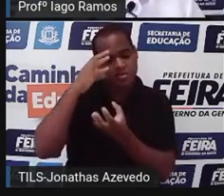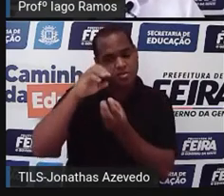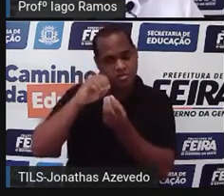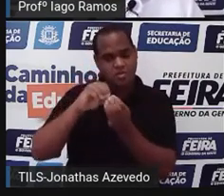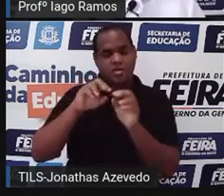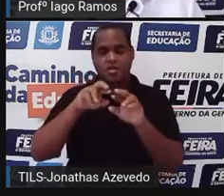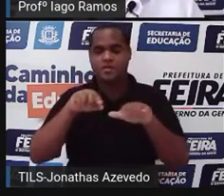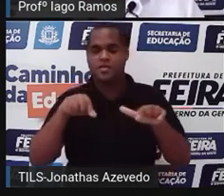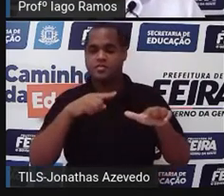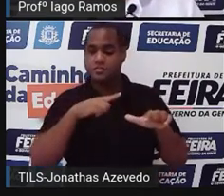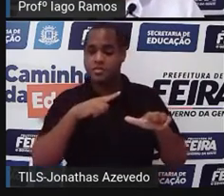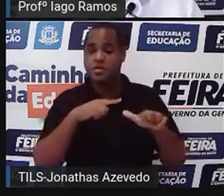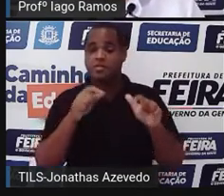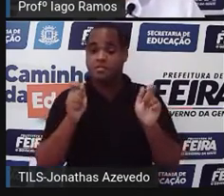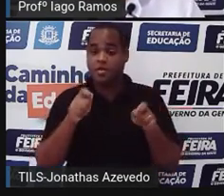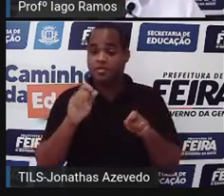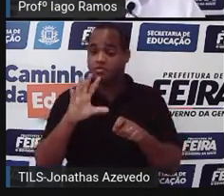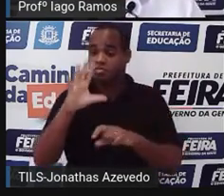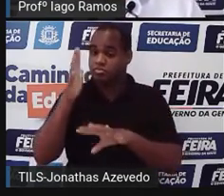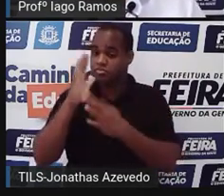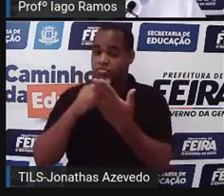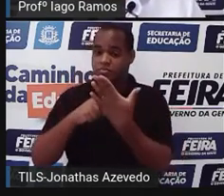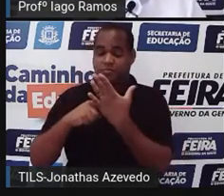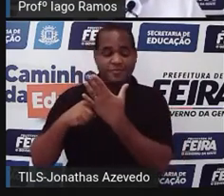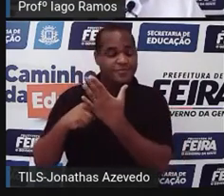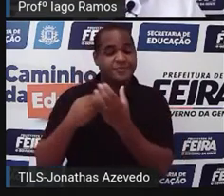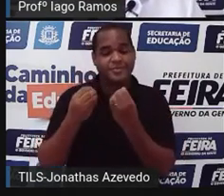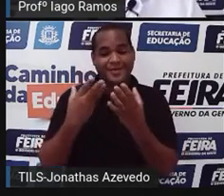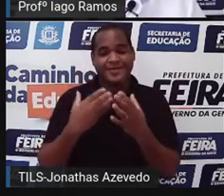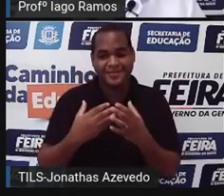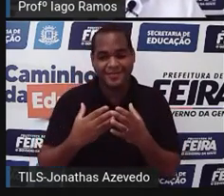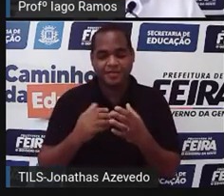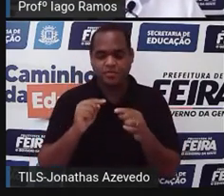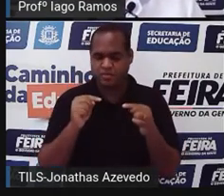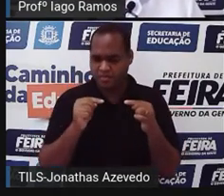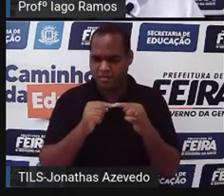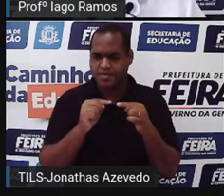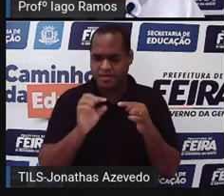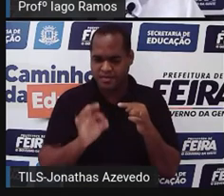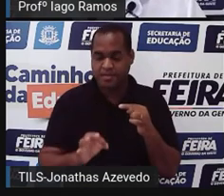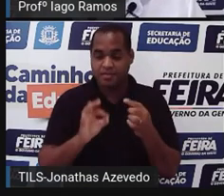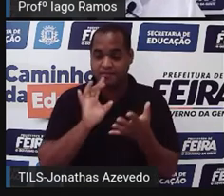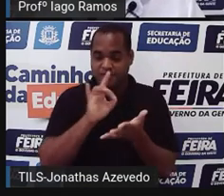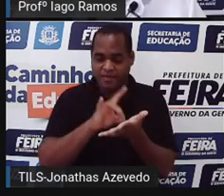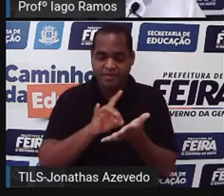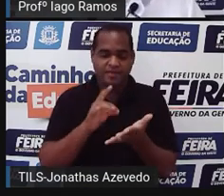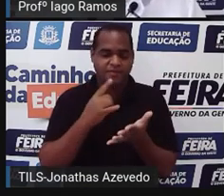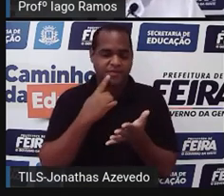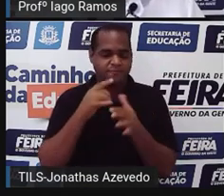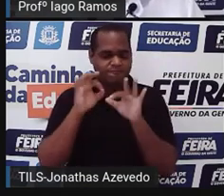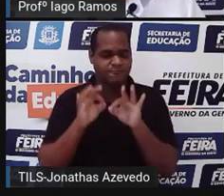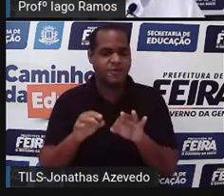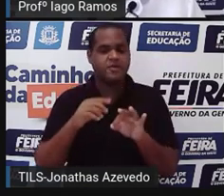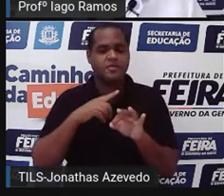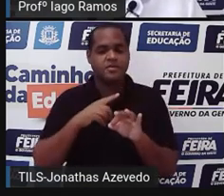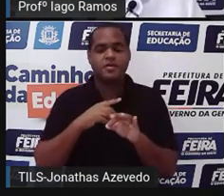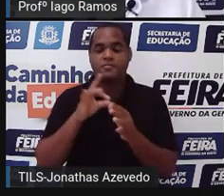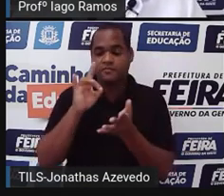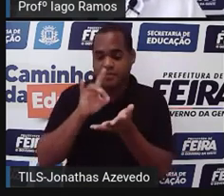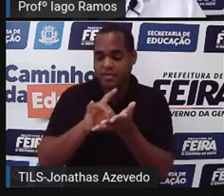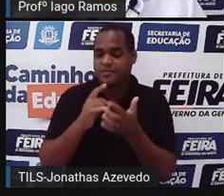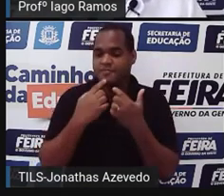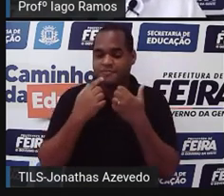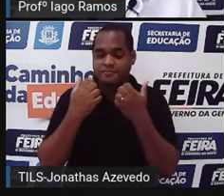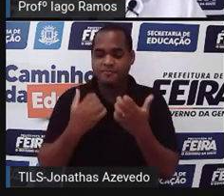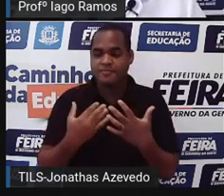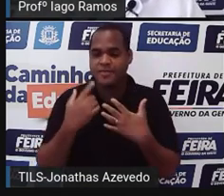que nos cercam. Tá bom? Então, muito verdade isso aí. Eu tenho certeza que você disse que é verdadeiro. Por isso